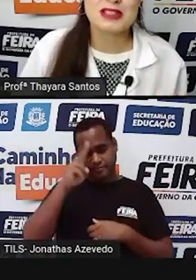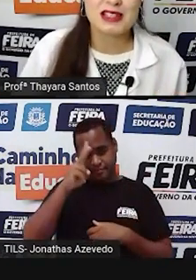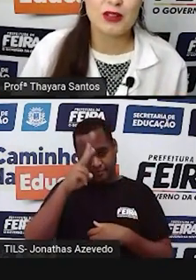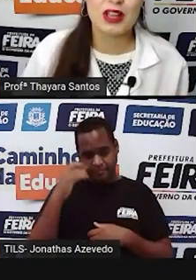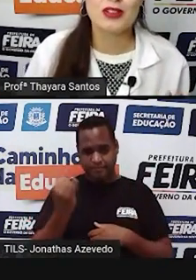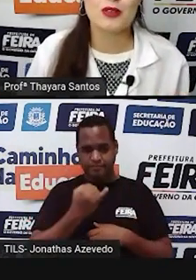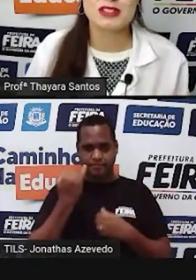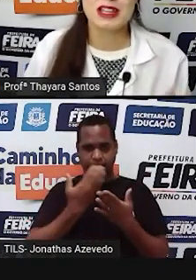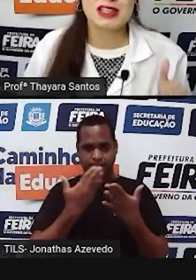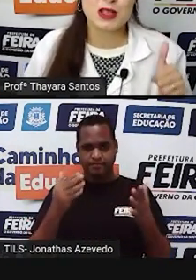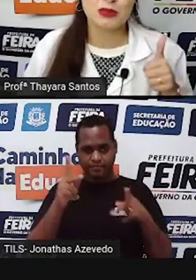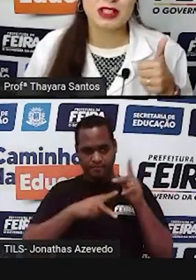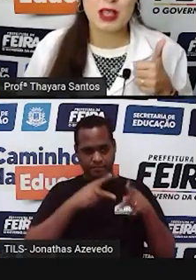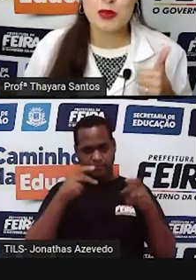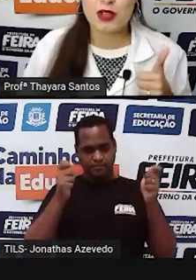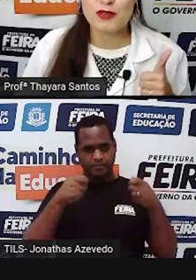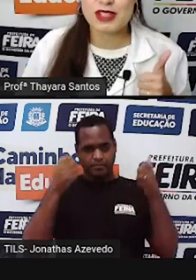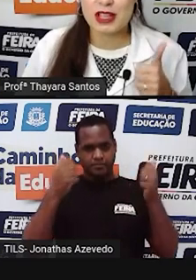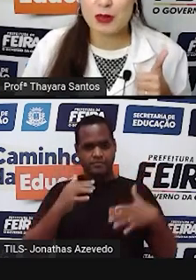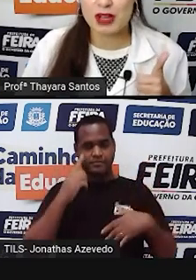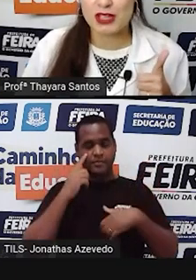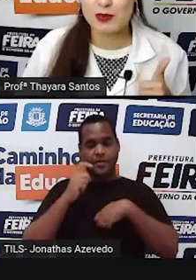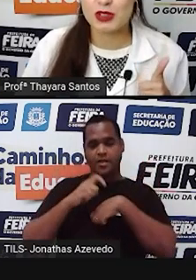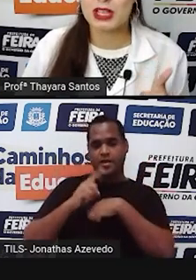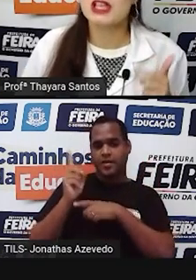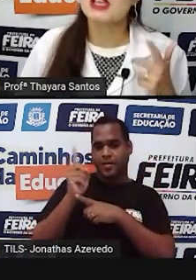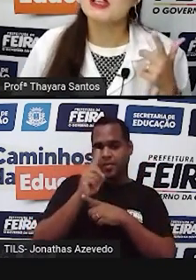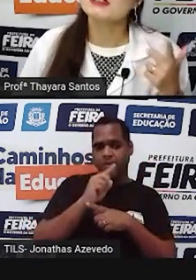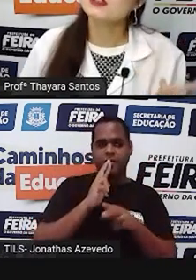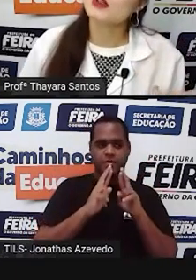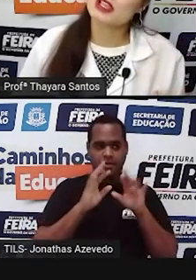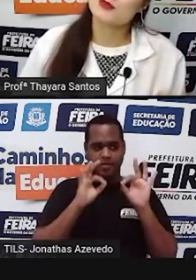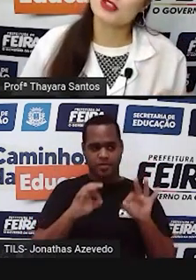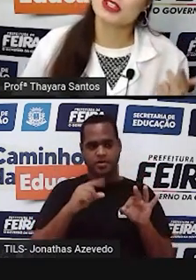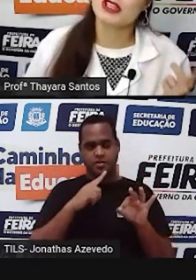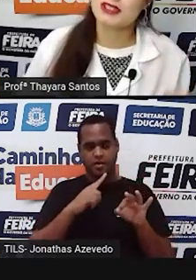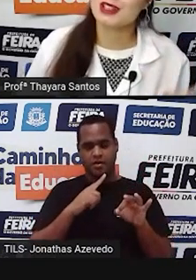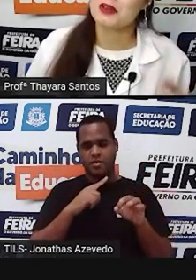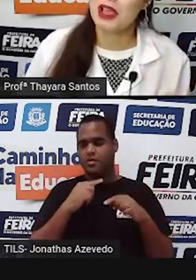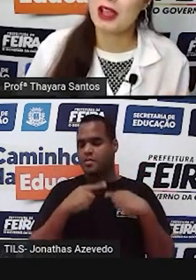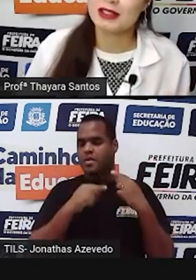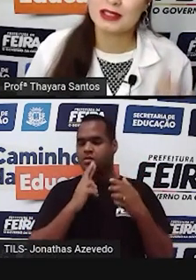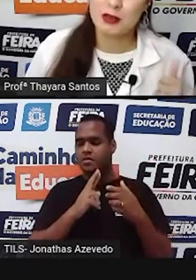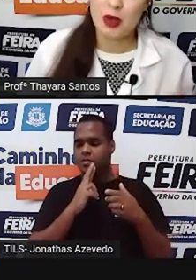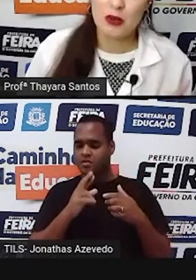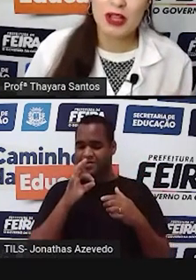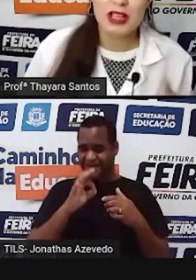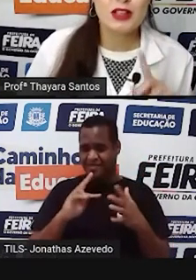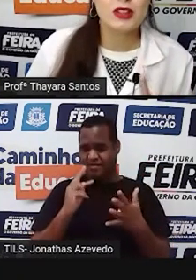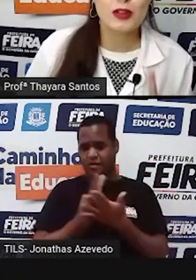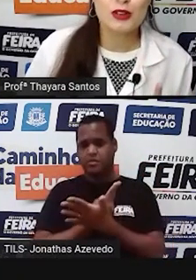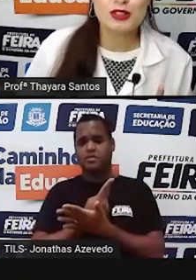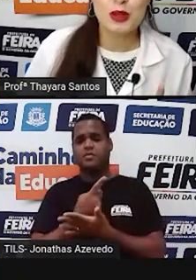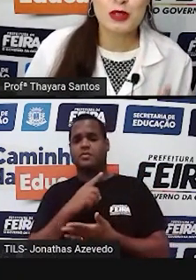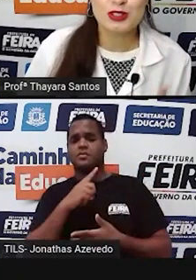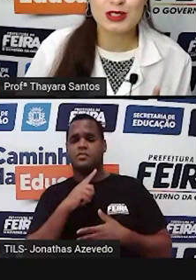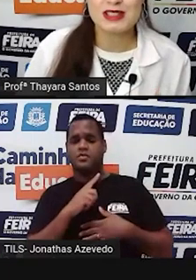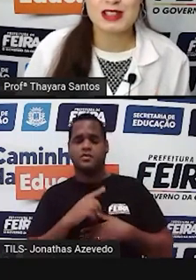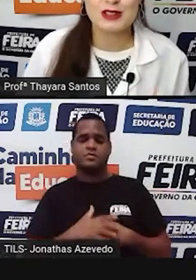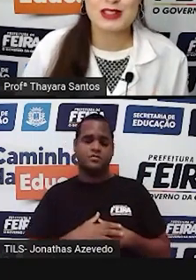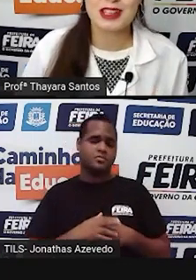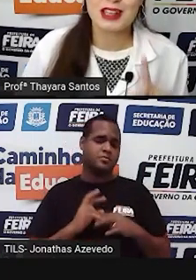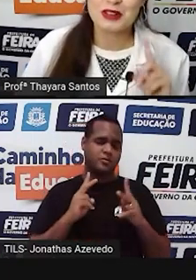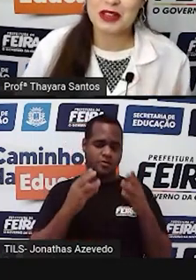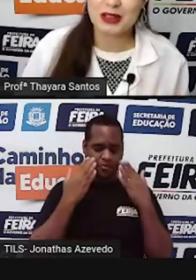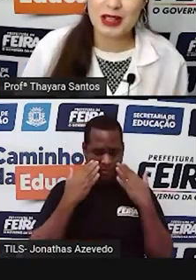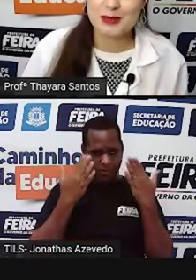pontuação leva em consideração o tempo que você leva para responder e se a sua resposta está certa ou errada, tá bom? E eu não vou continuar mostrando